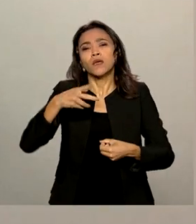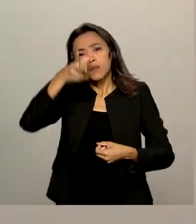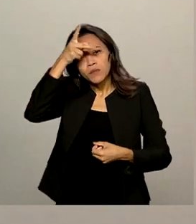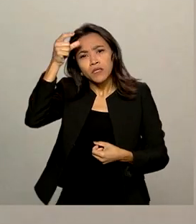nutrição.